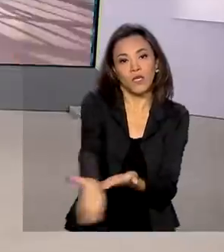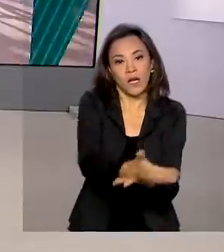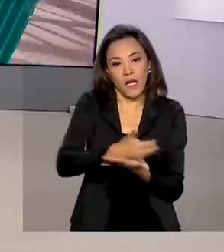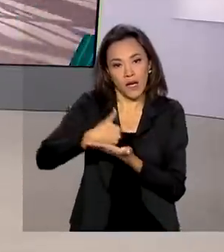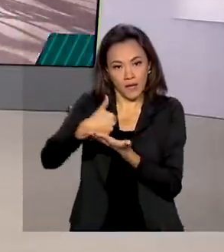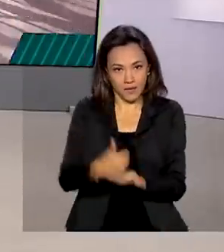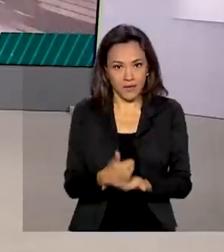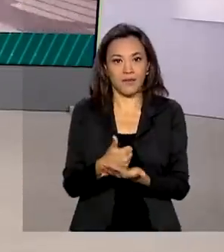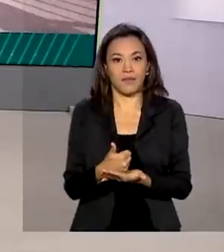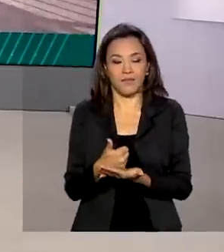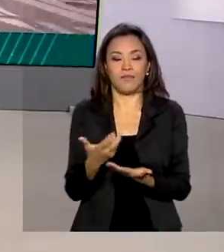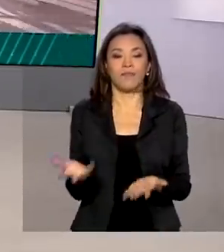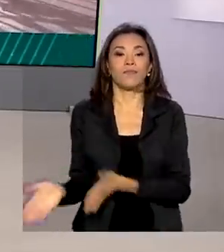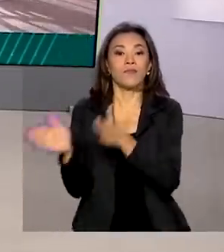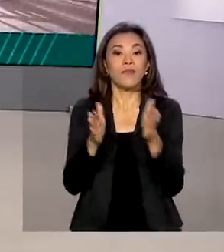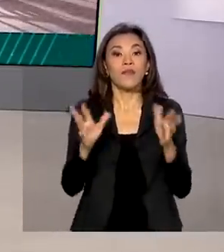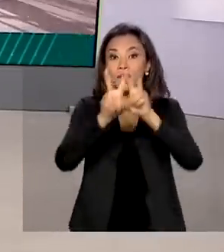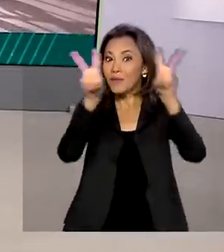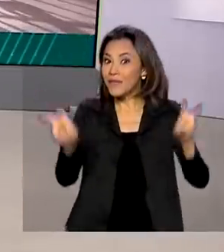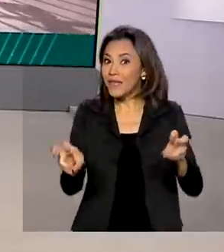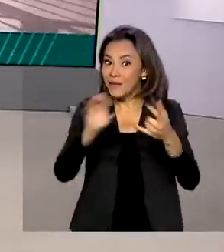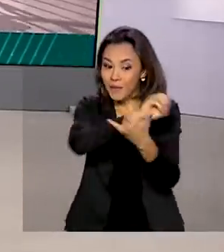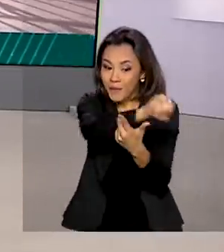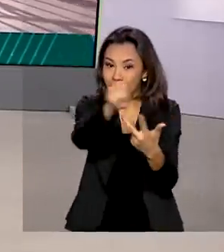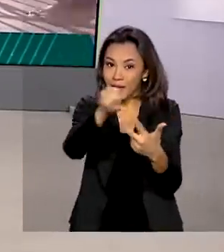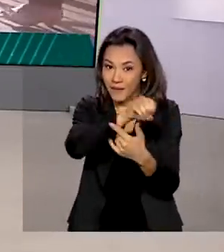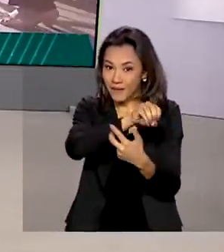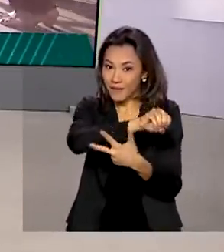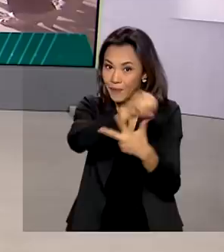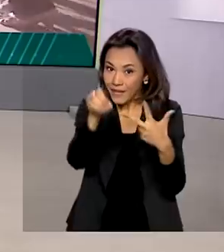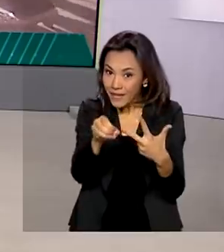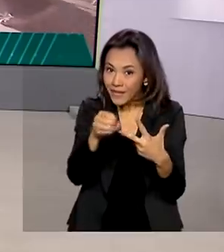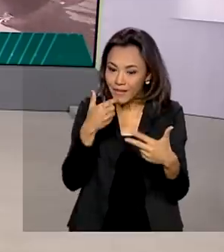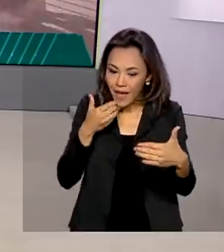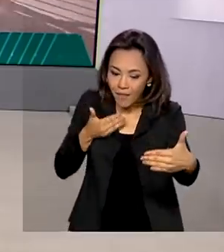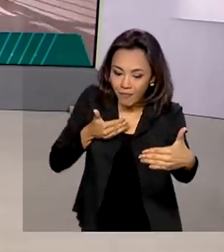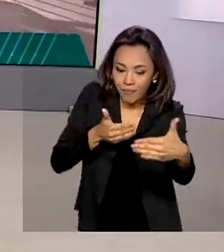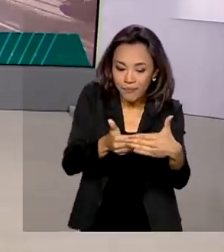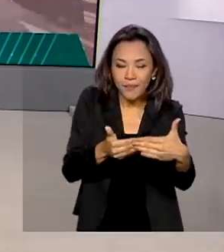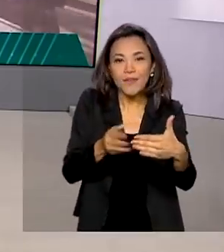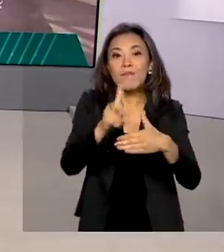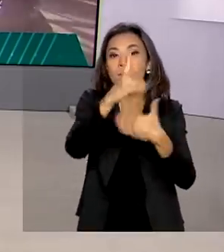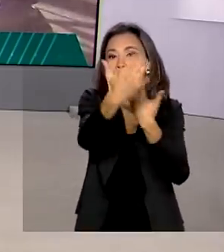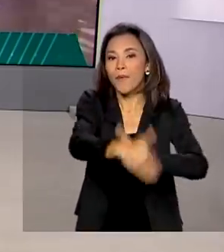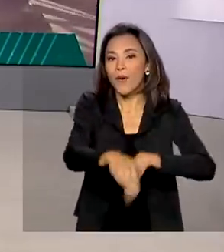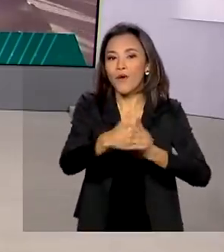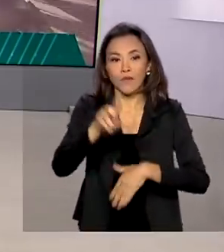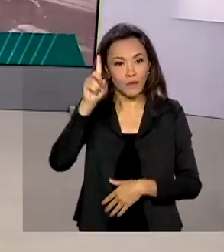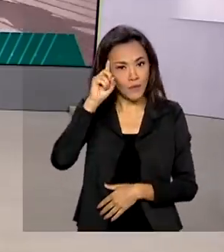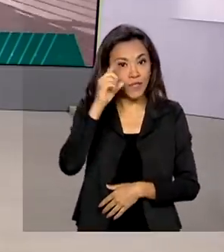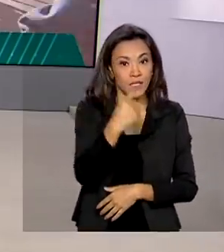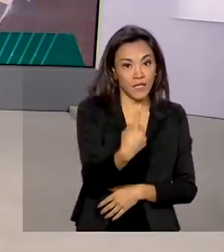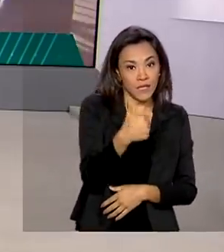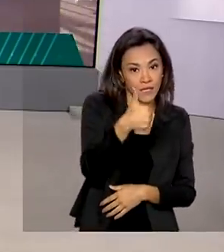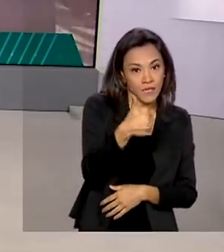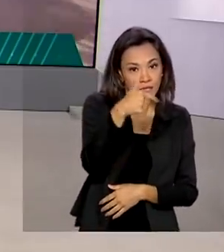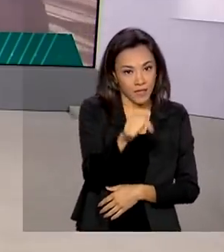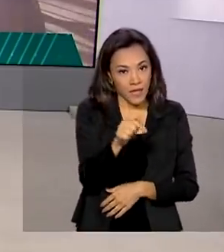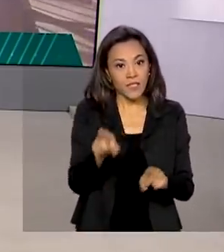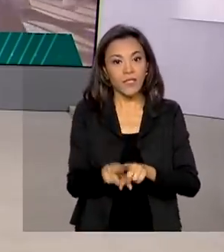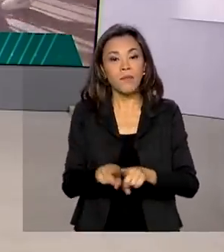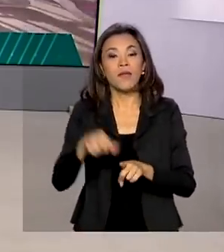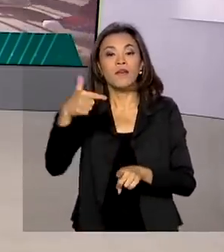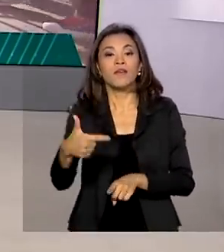Vamos falar agora de Enem? Está chegando o dia das provas. Para a versão impressa, o exame será em 17 e 24 de janeiro.